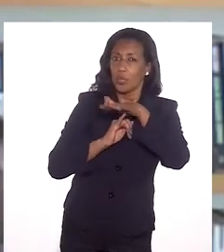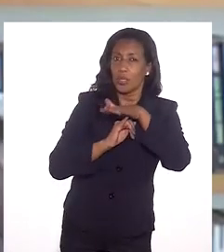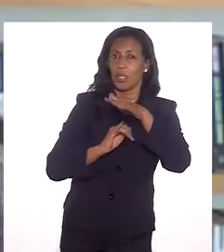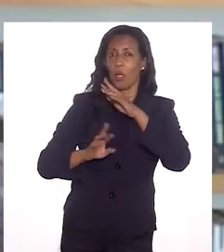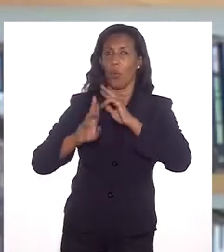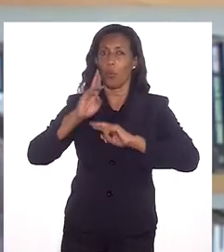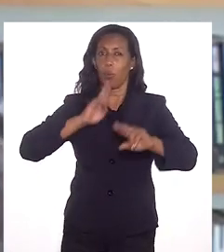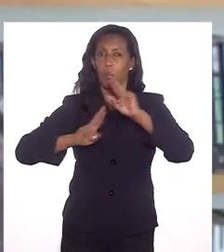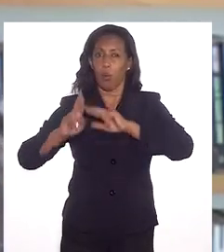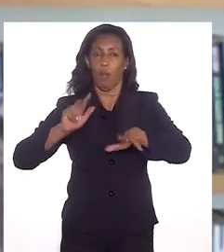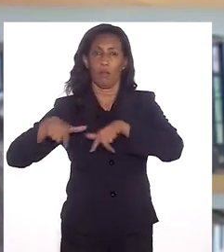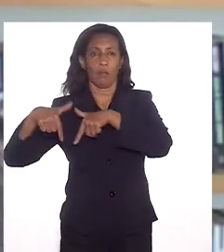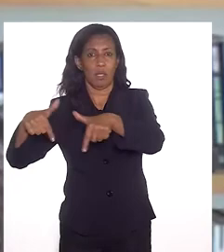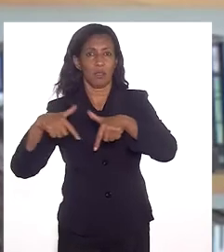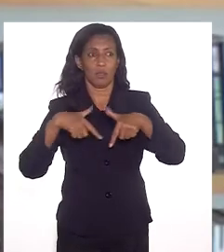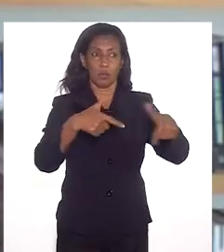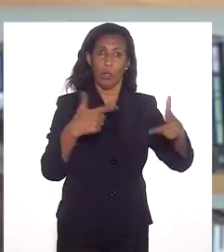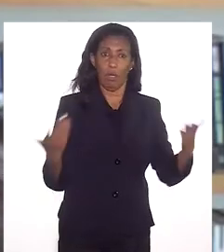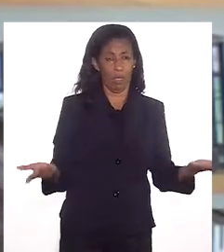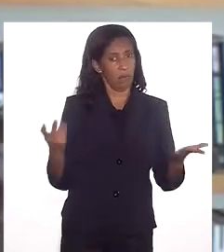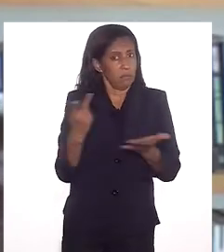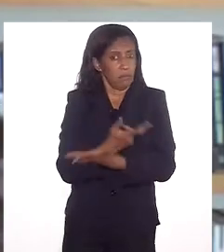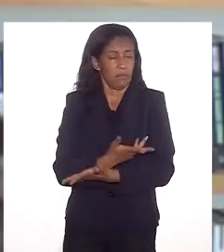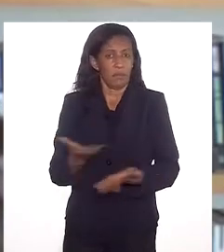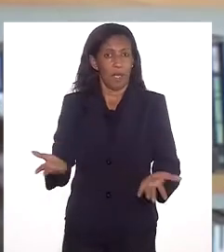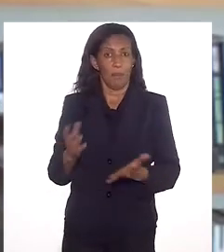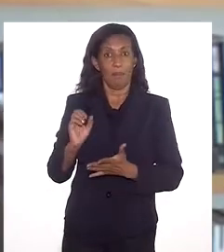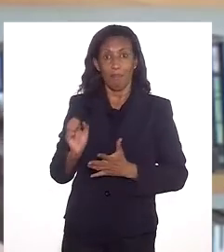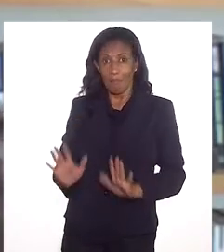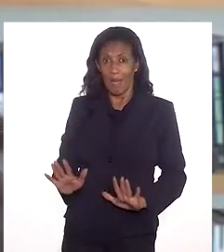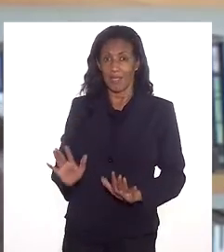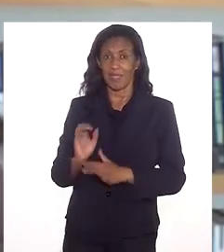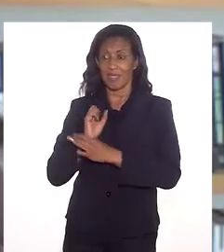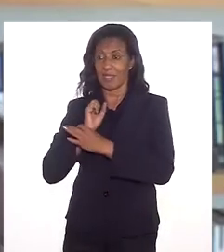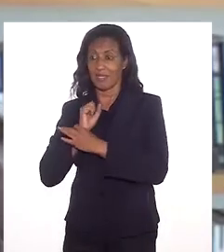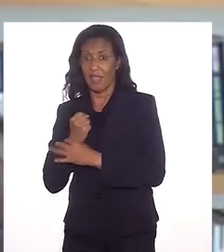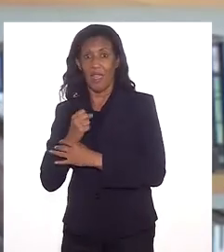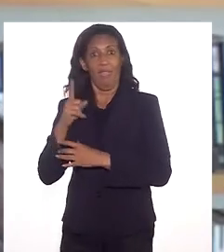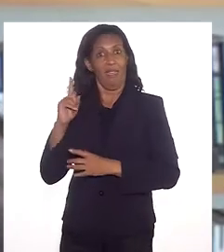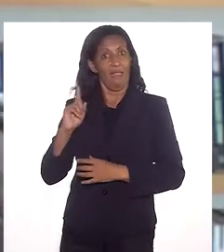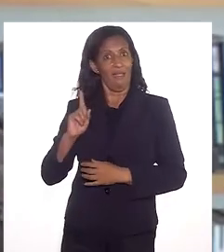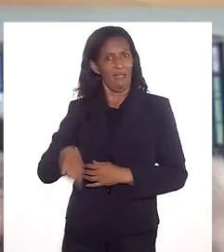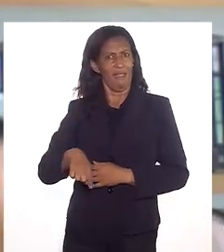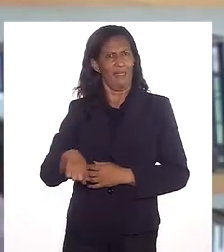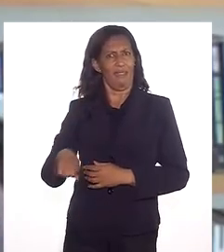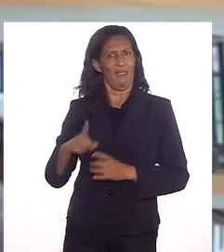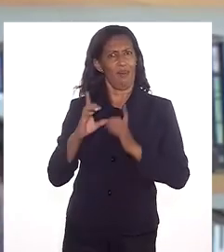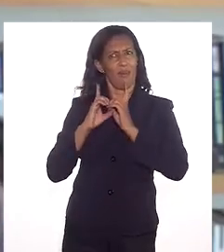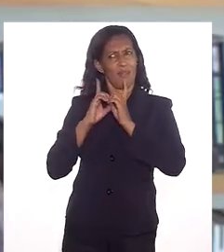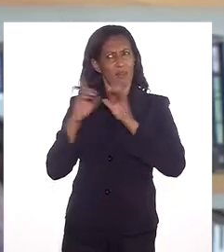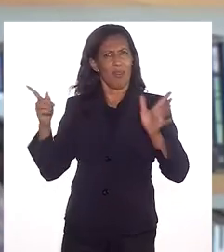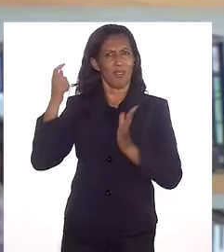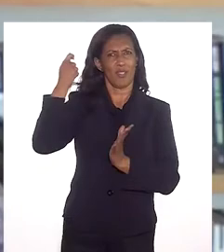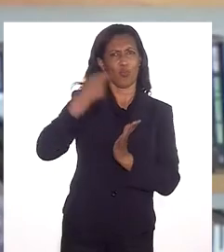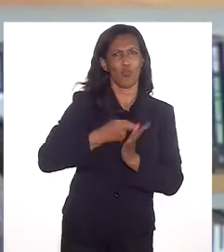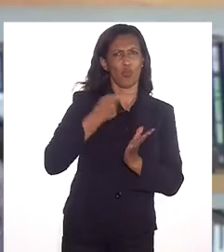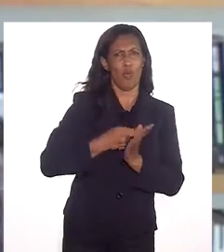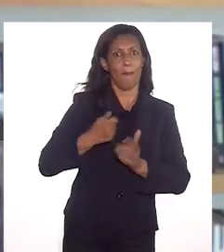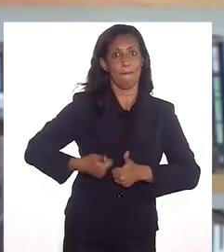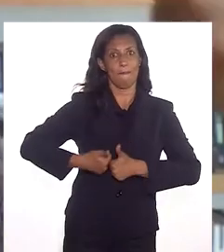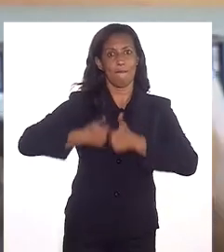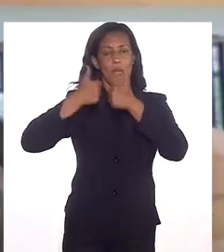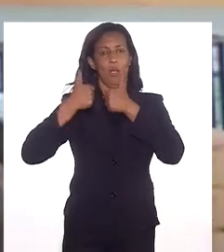responderem a determinadas ações. Isso é fato. Mas, seguramente, ainda é uma democracia melhor do que era na